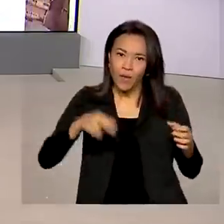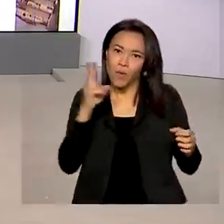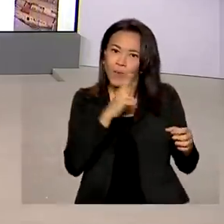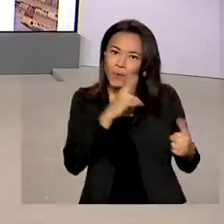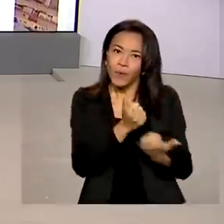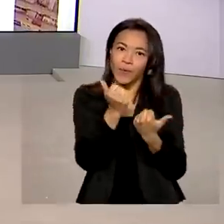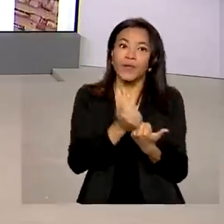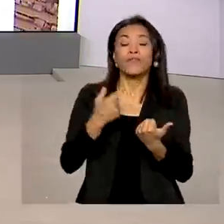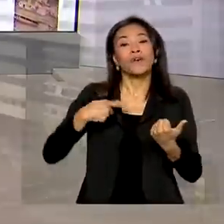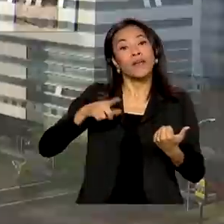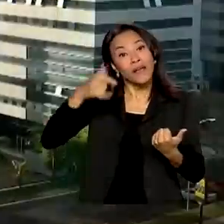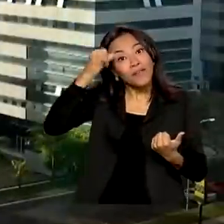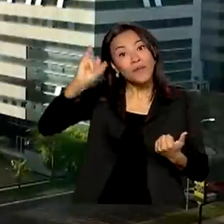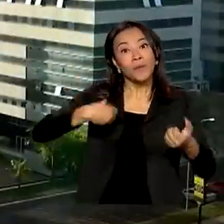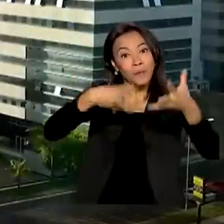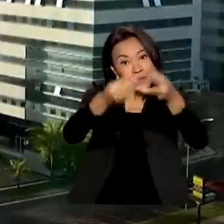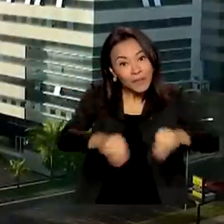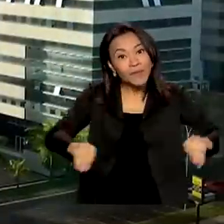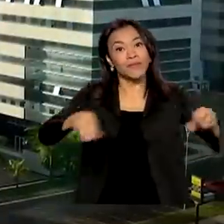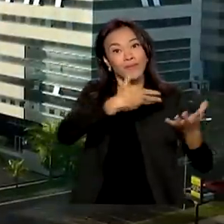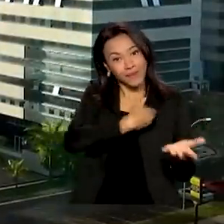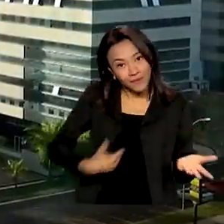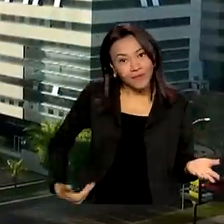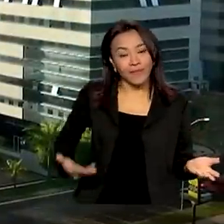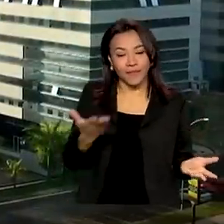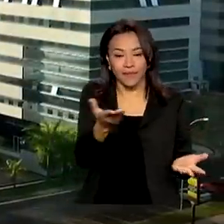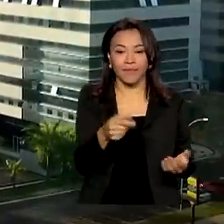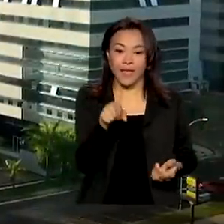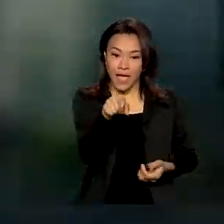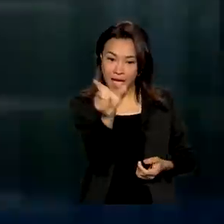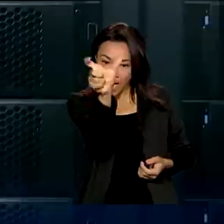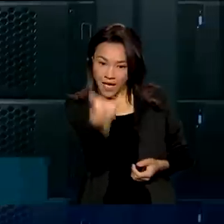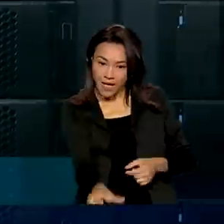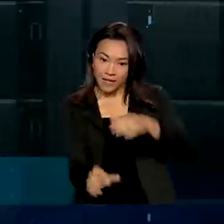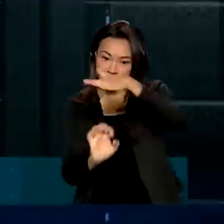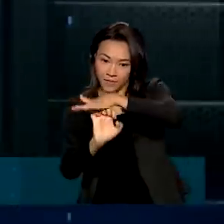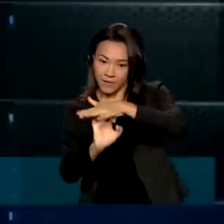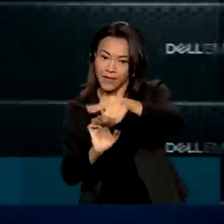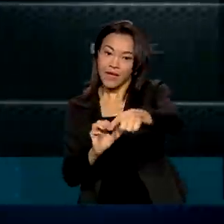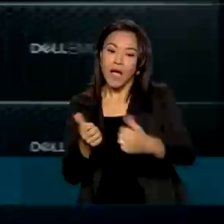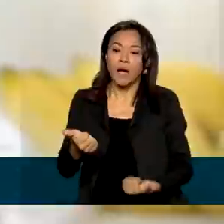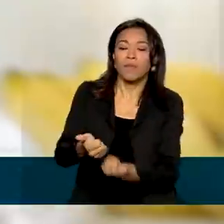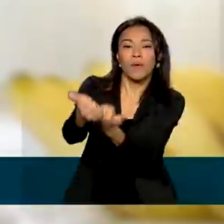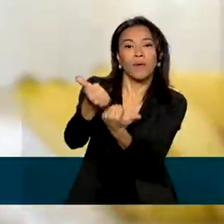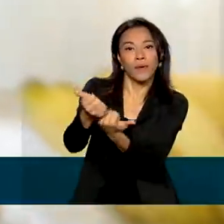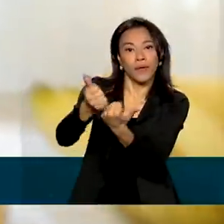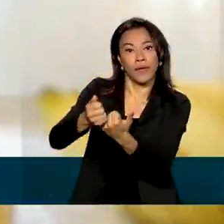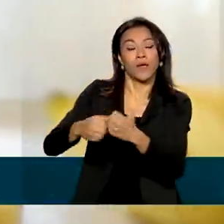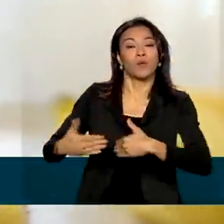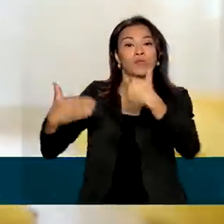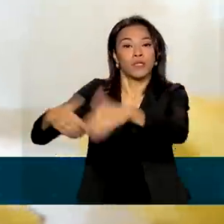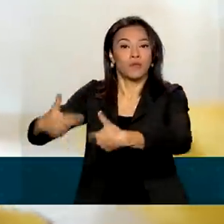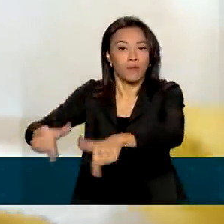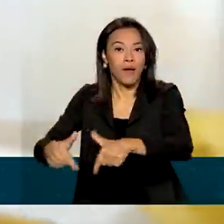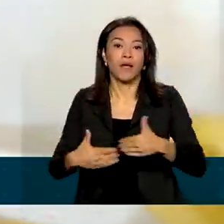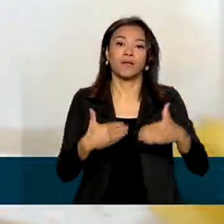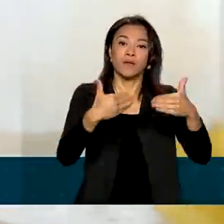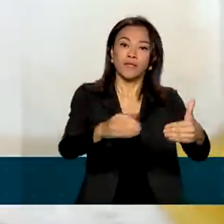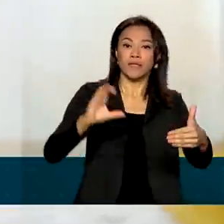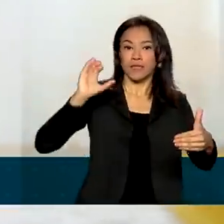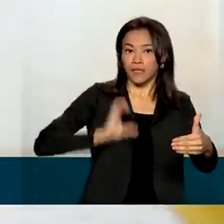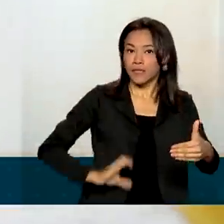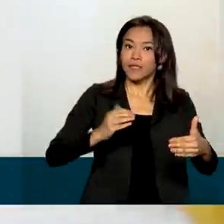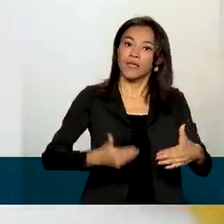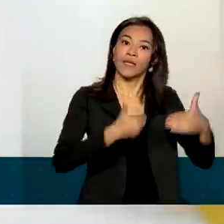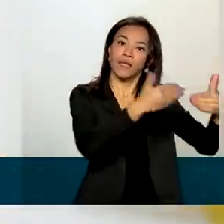públicos no ano passado. A data breve auxilia os Ministérios do Trabalho e Previdência e Cidadania na concessão de